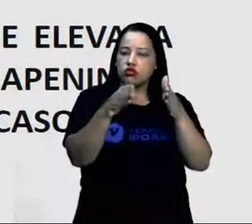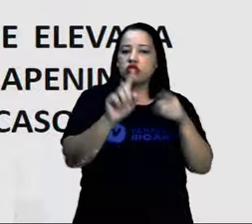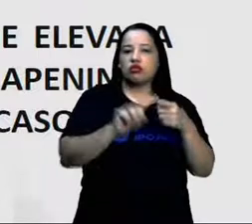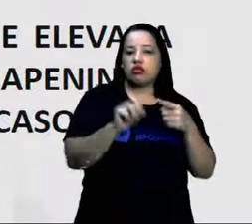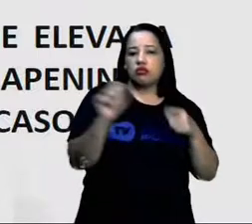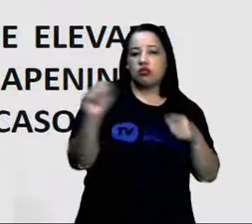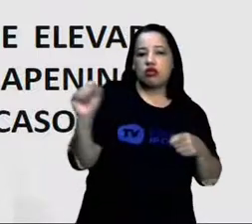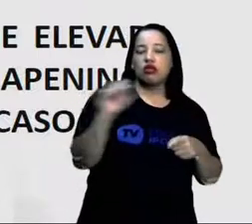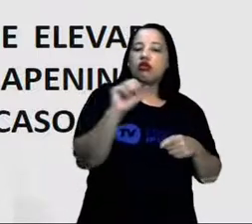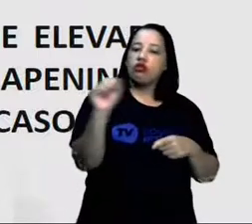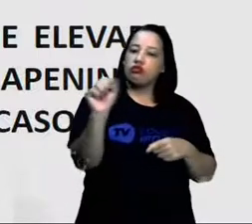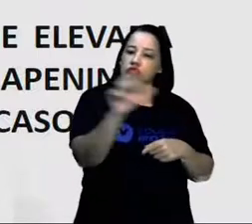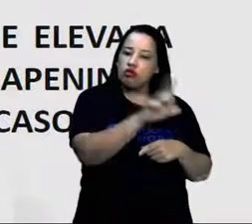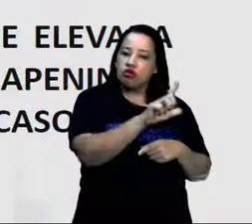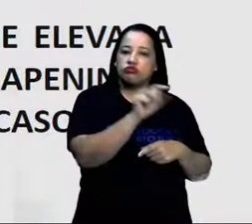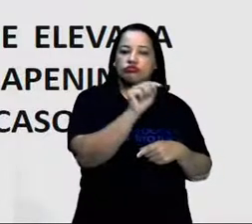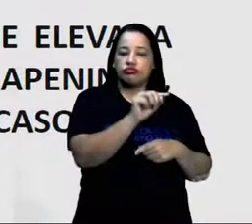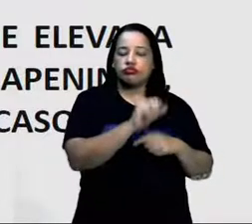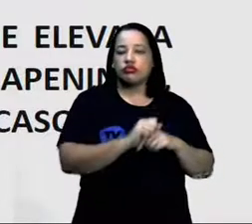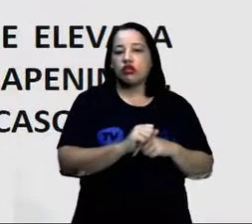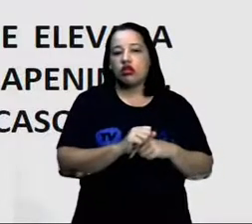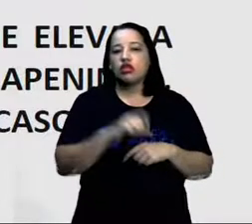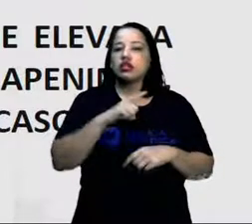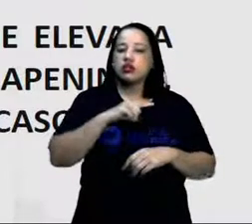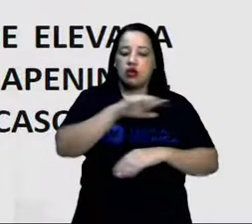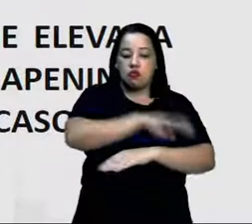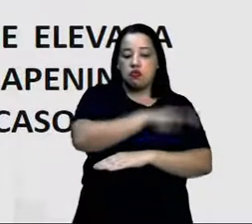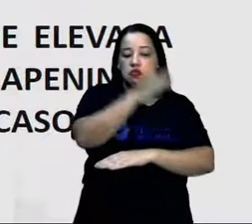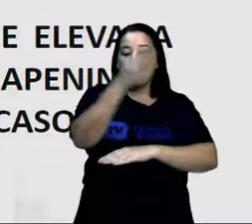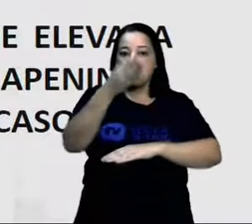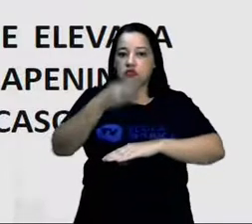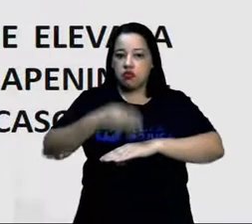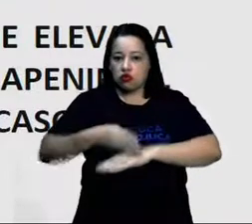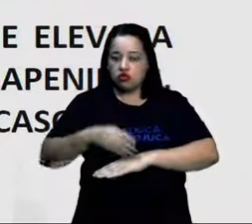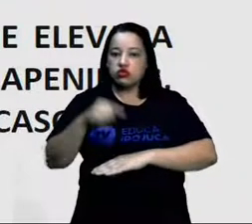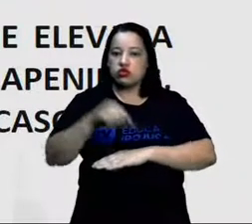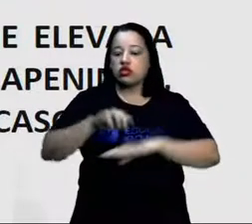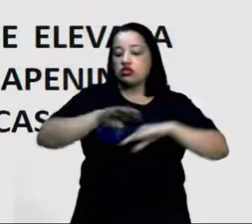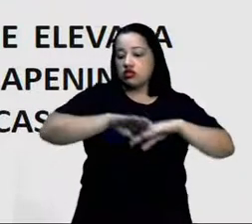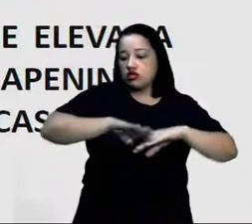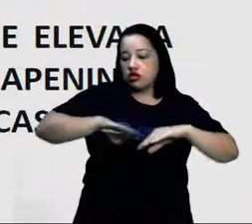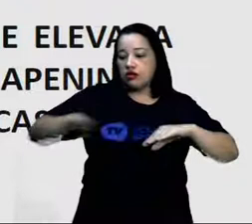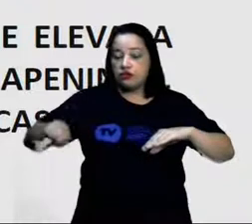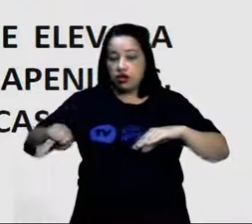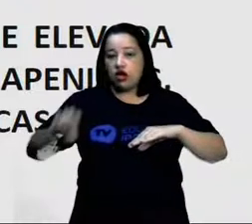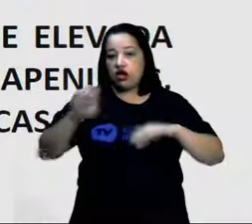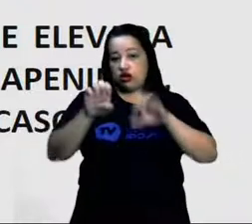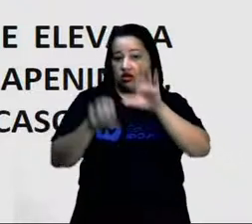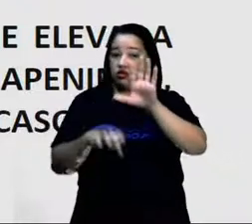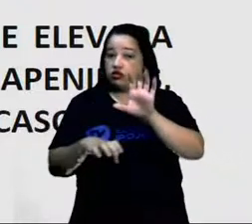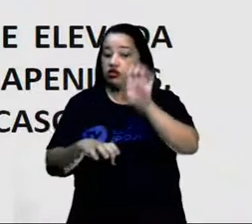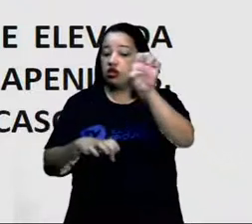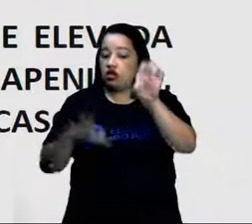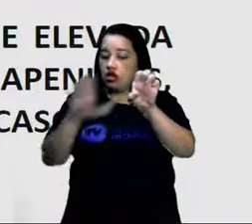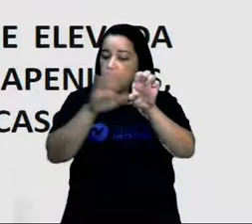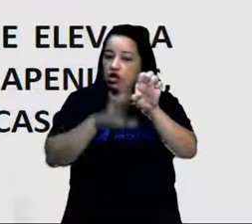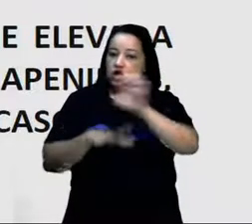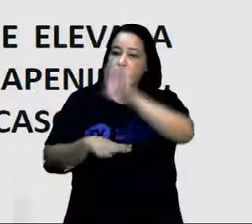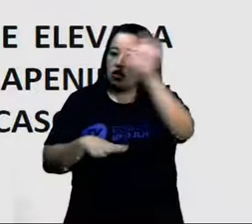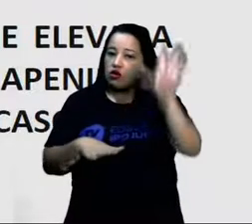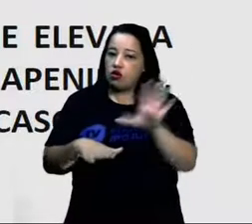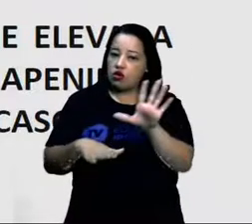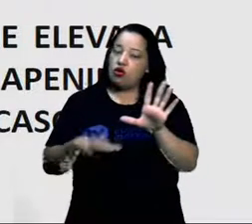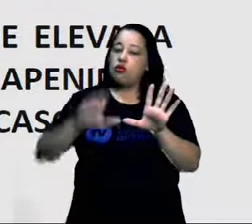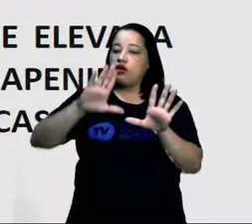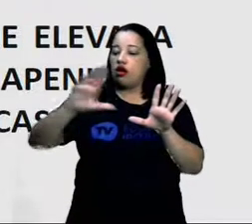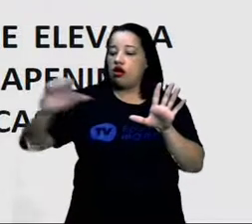entre as quais se destacam os montes Urais, que separam a Europa da Ásia a leste, e os